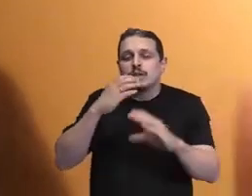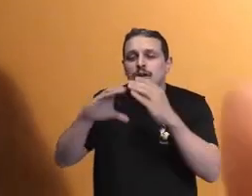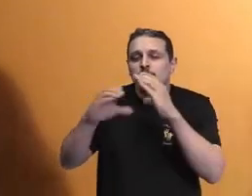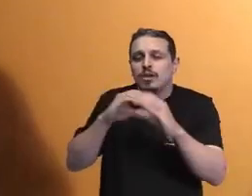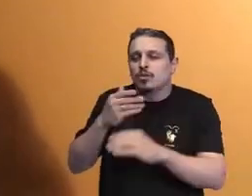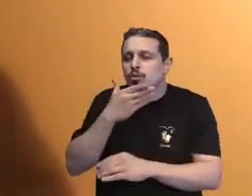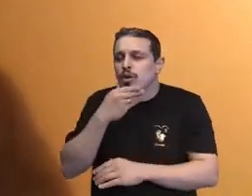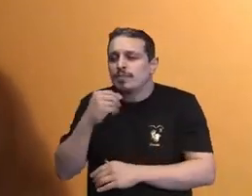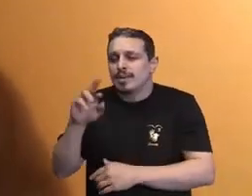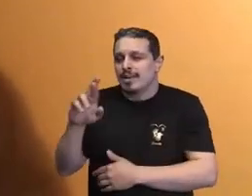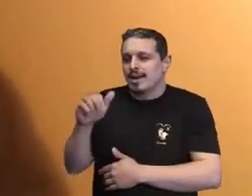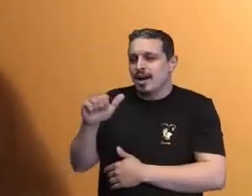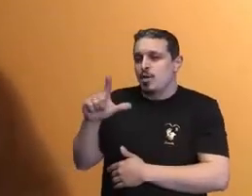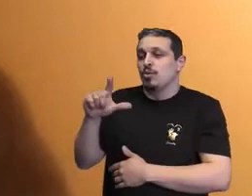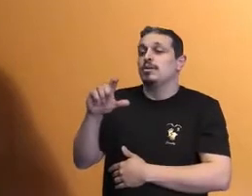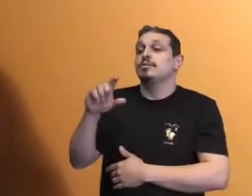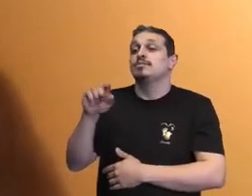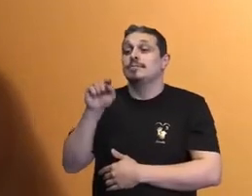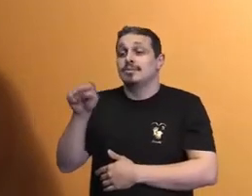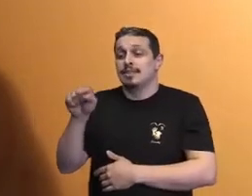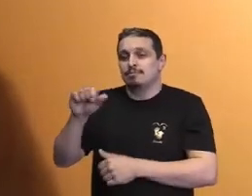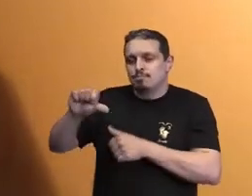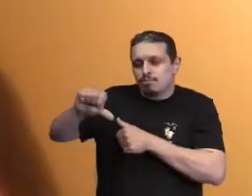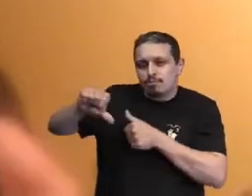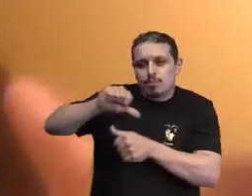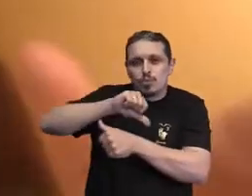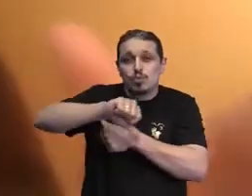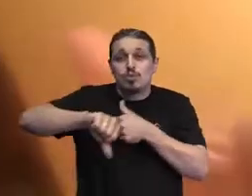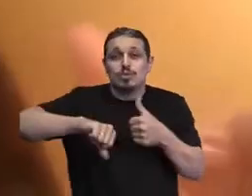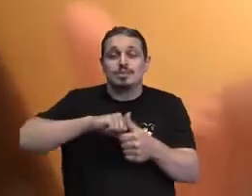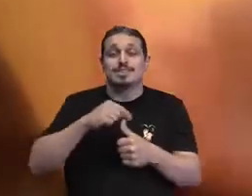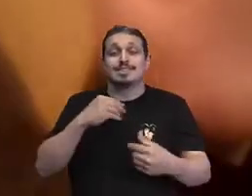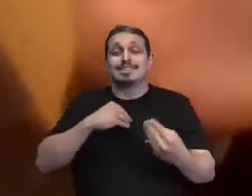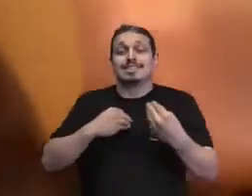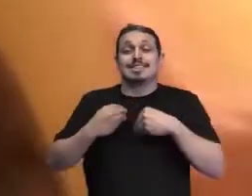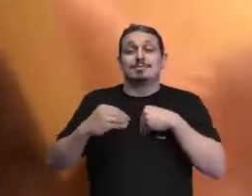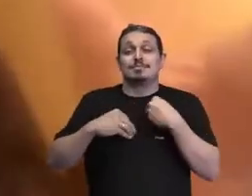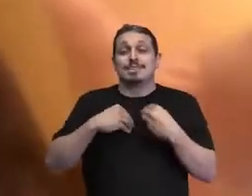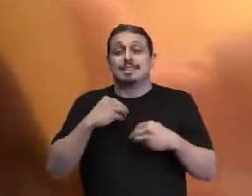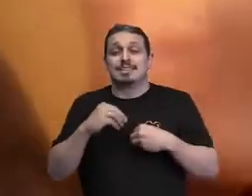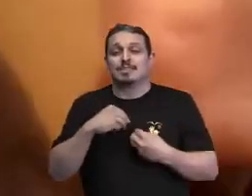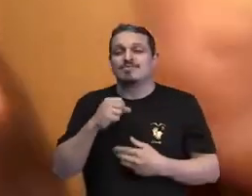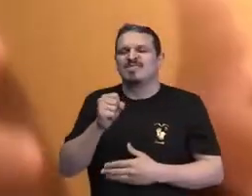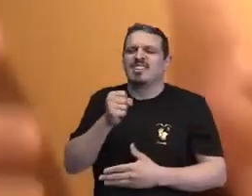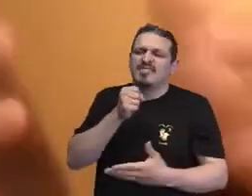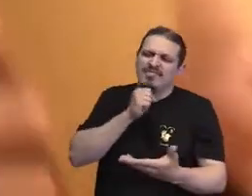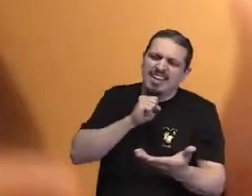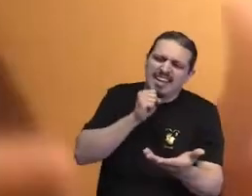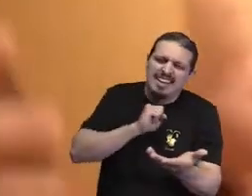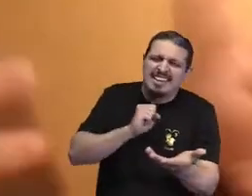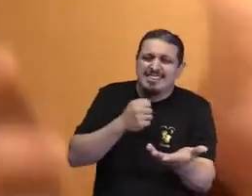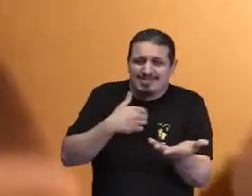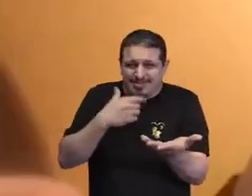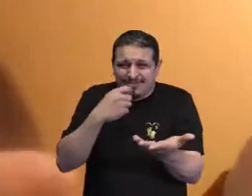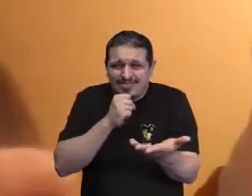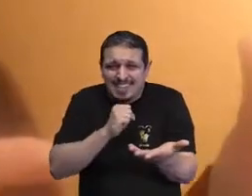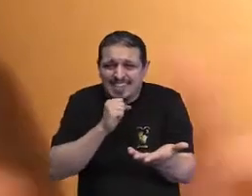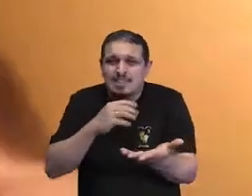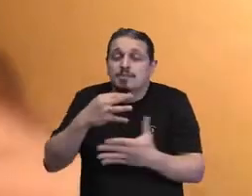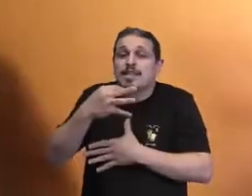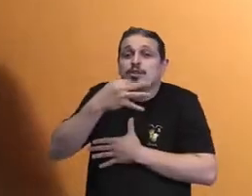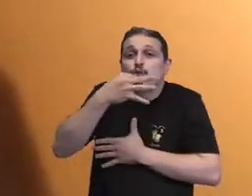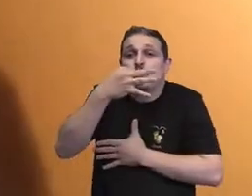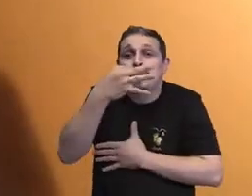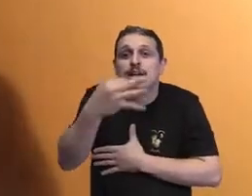metamorfose ambulante do que ter aquela velha, velha opinião formada sobre